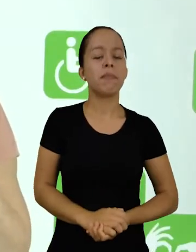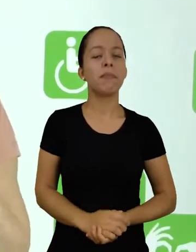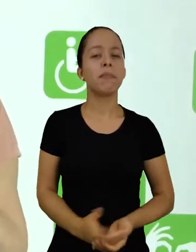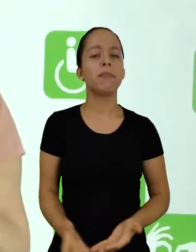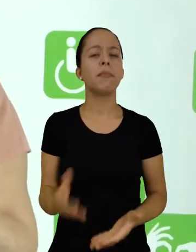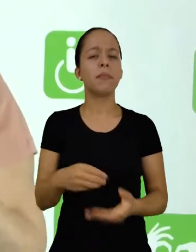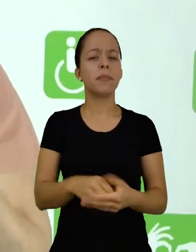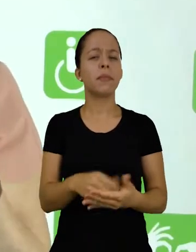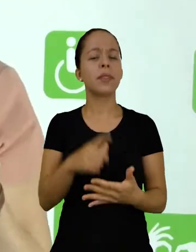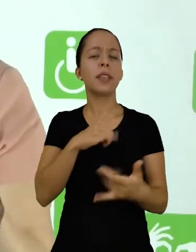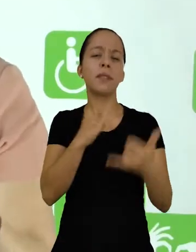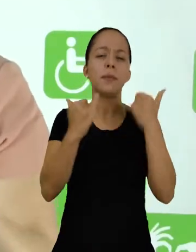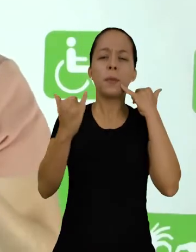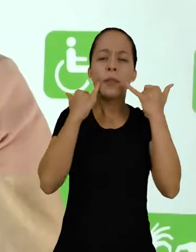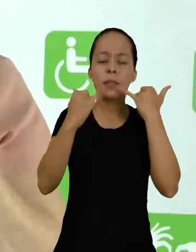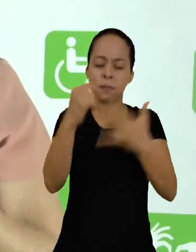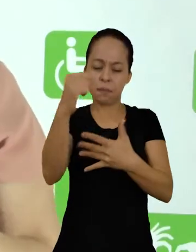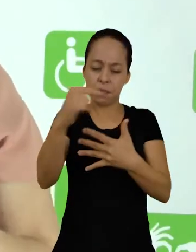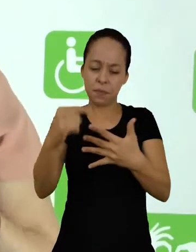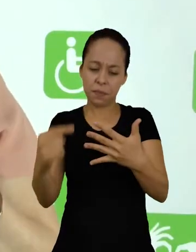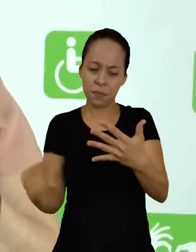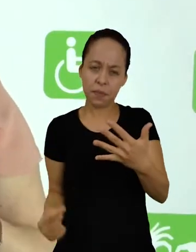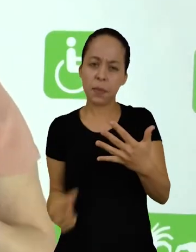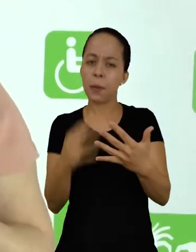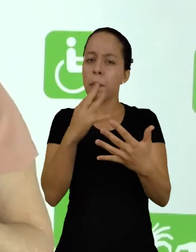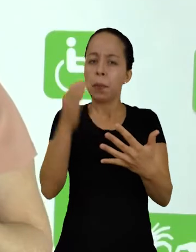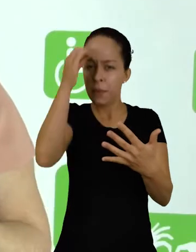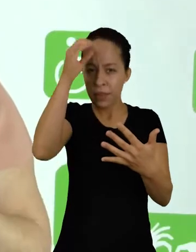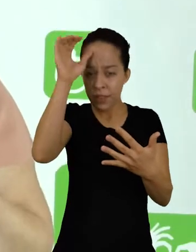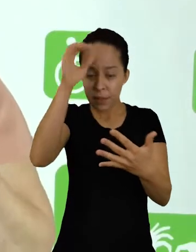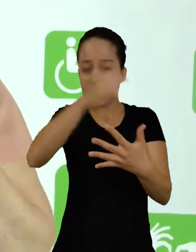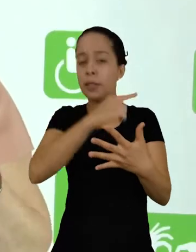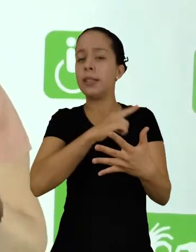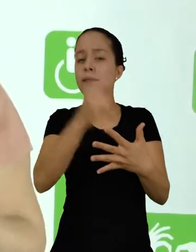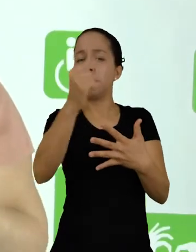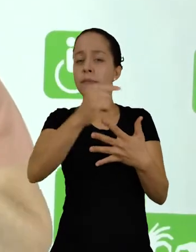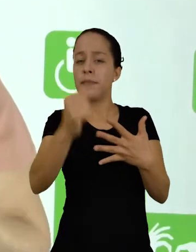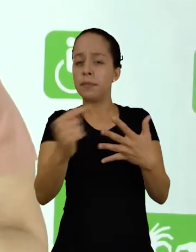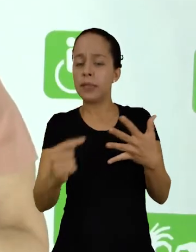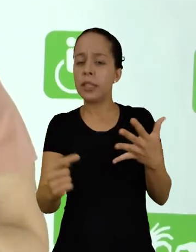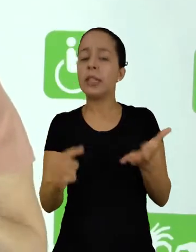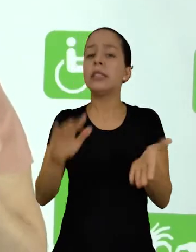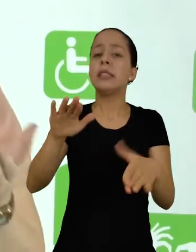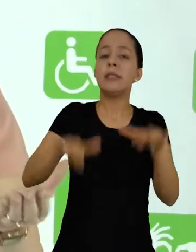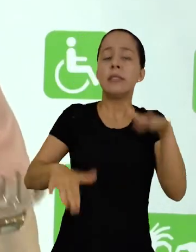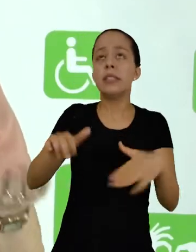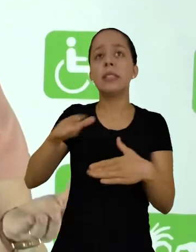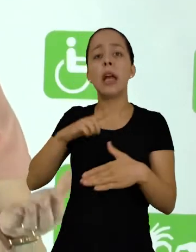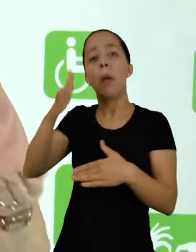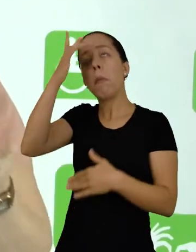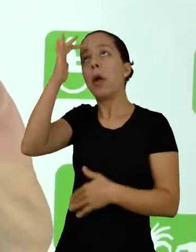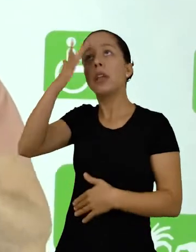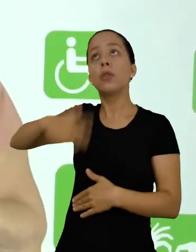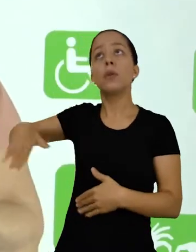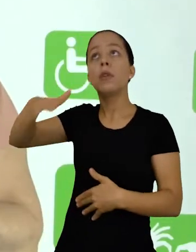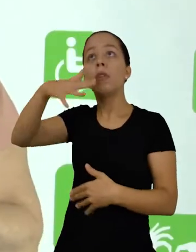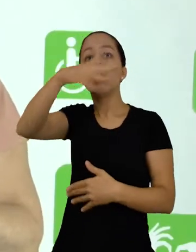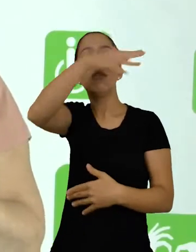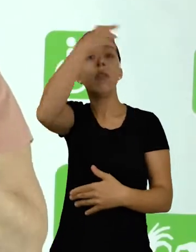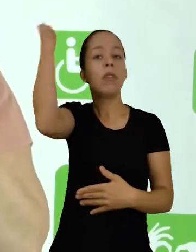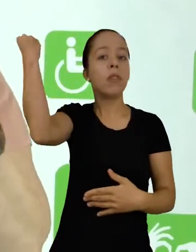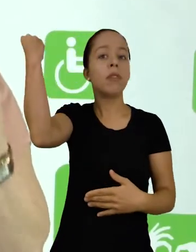Muitos itens, muitas parcelas significativas do conhecimento, elas caem às vezes no esquecimento de